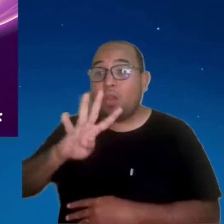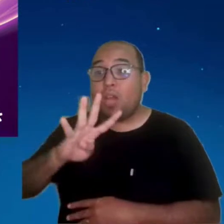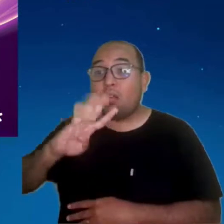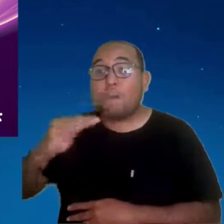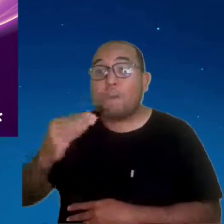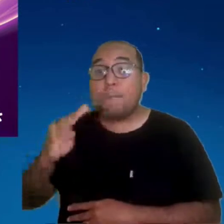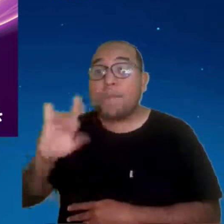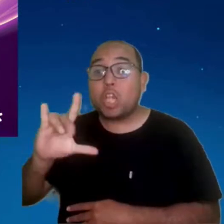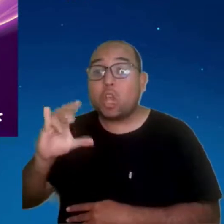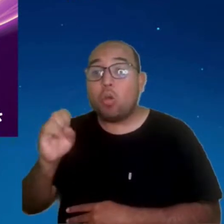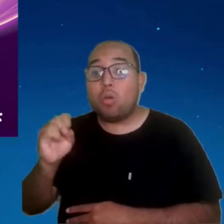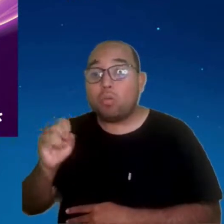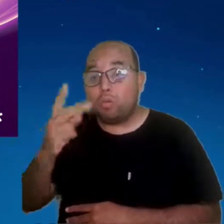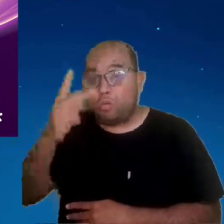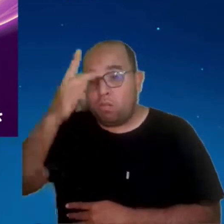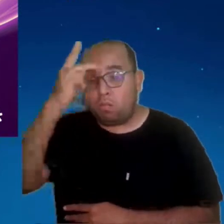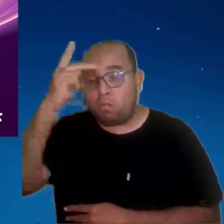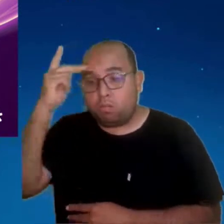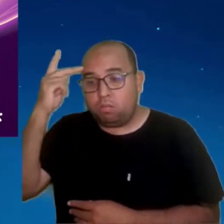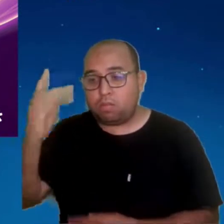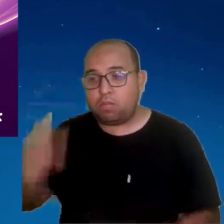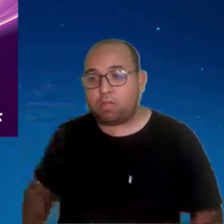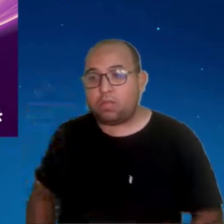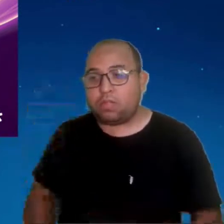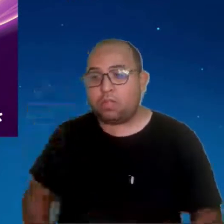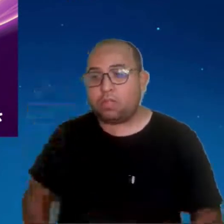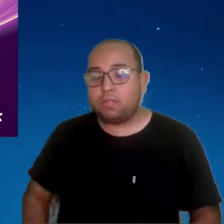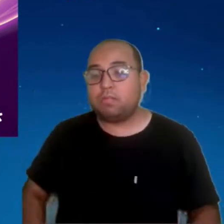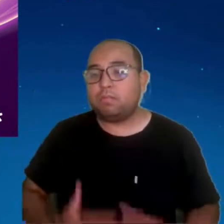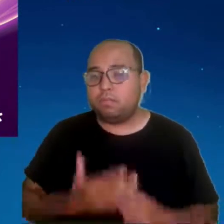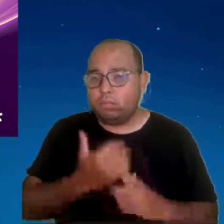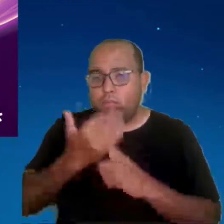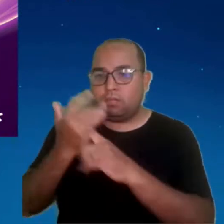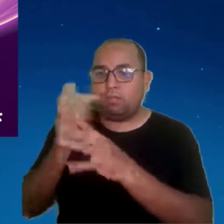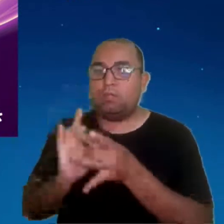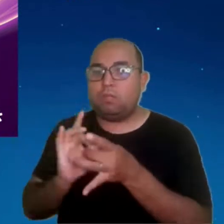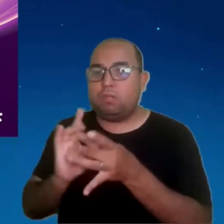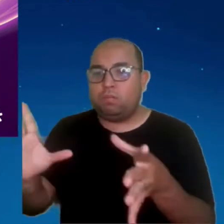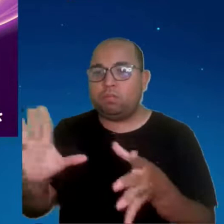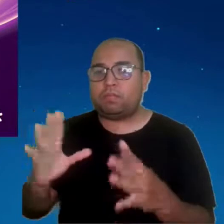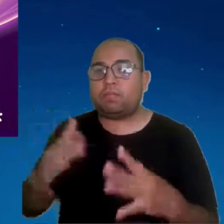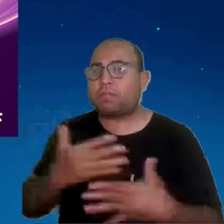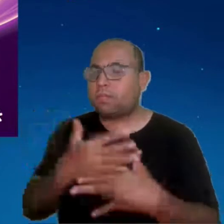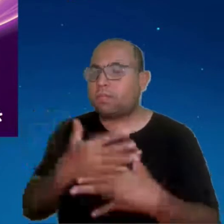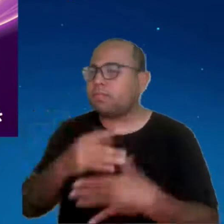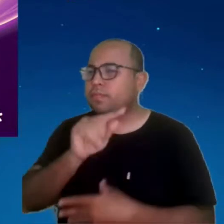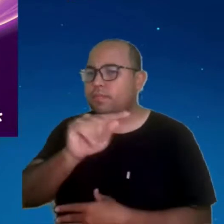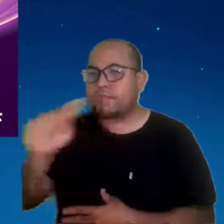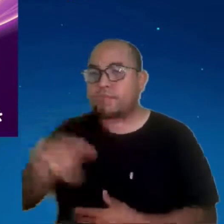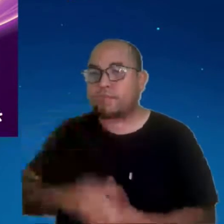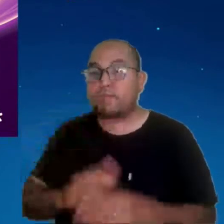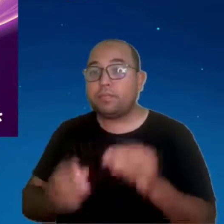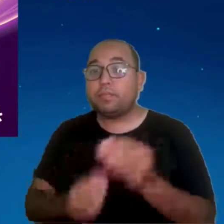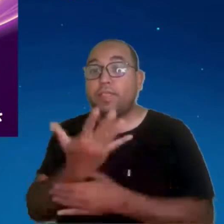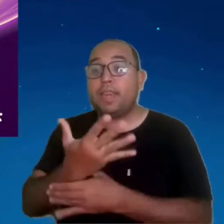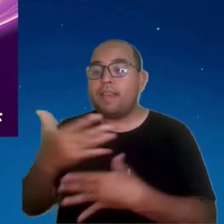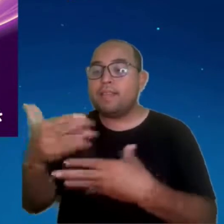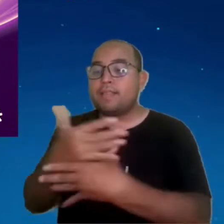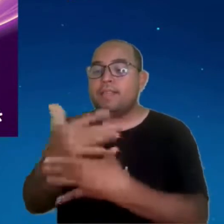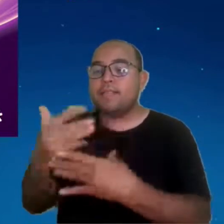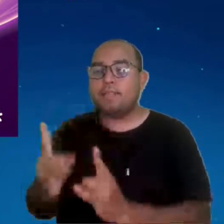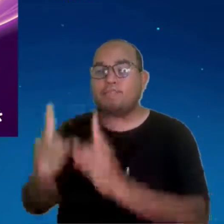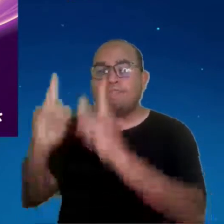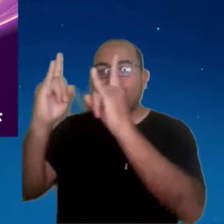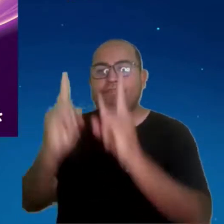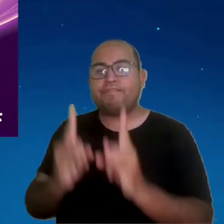5G, isso mostra que a tecnologia já está disponível nas cidades. E aí a começa a criar cidades inteligentes, que são o Smart Cities.